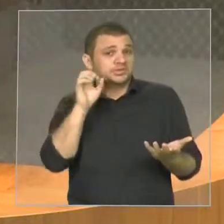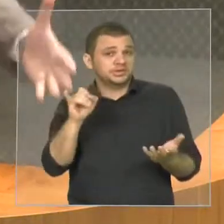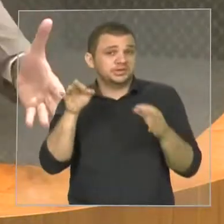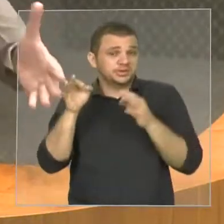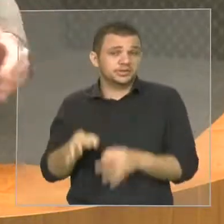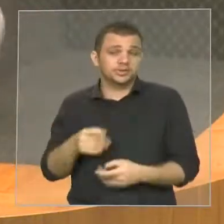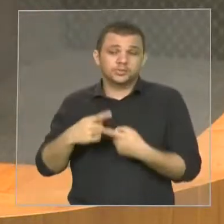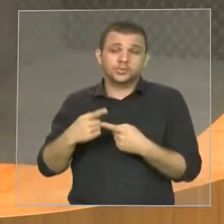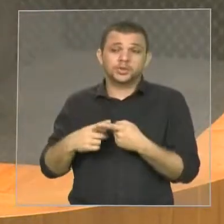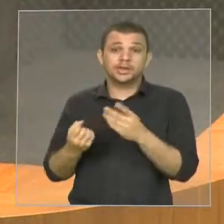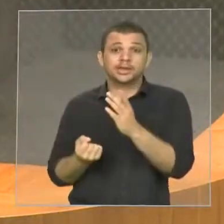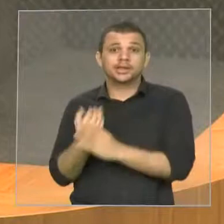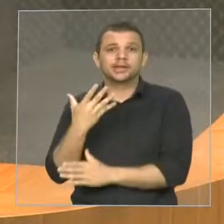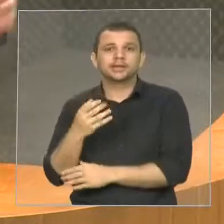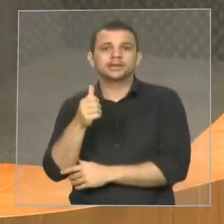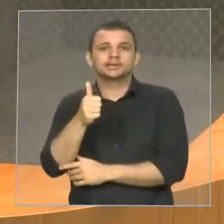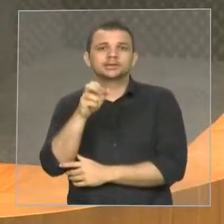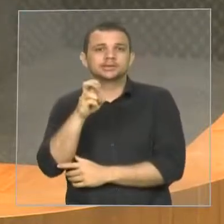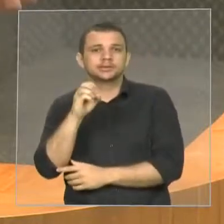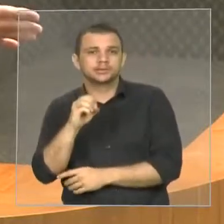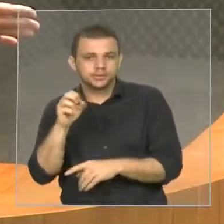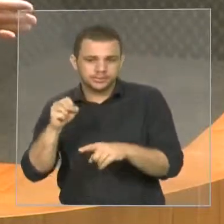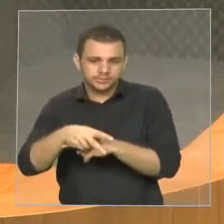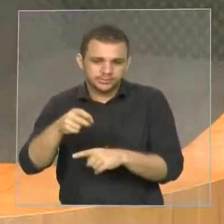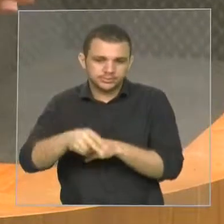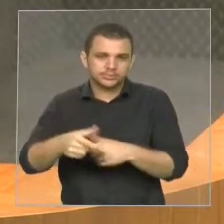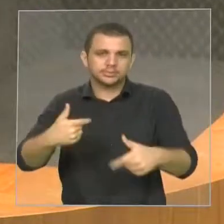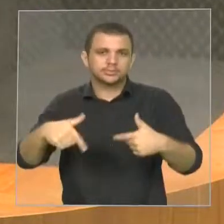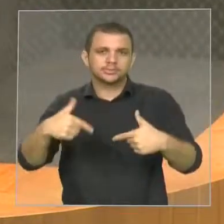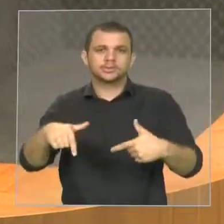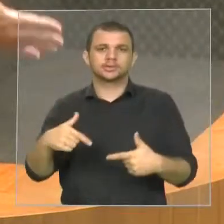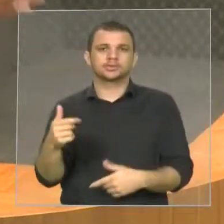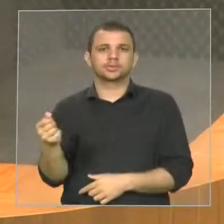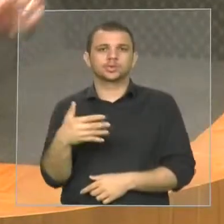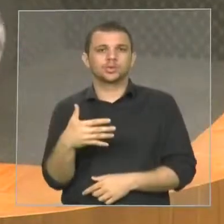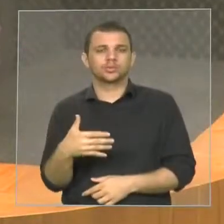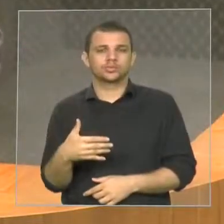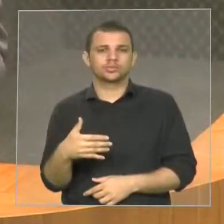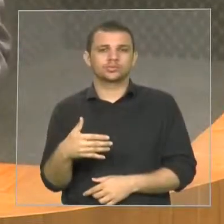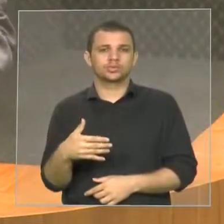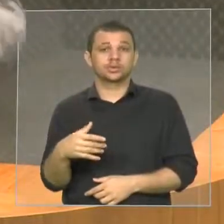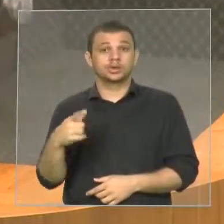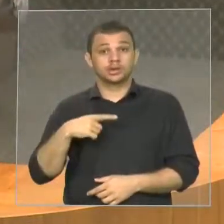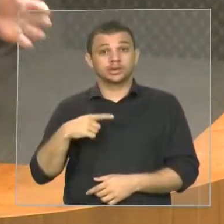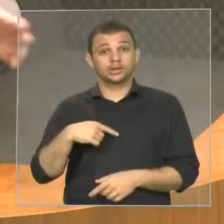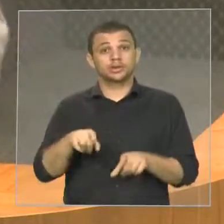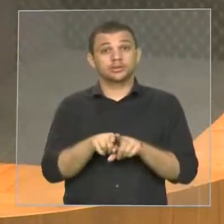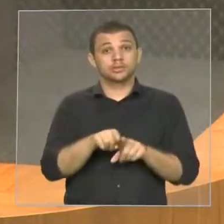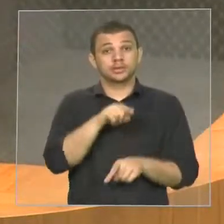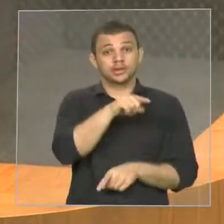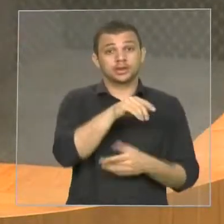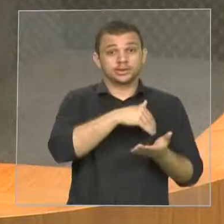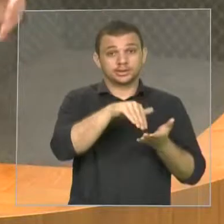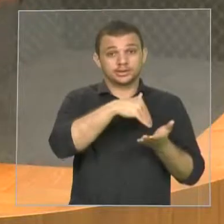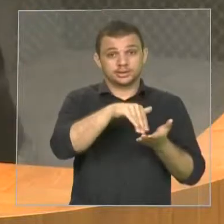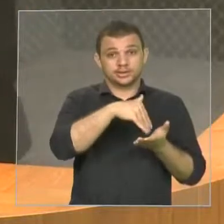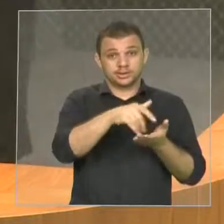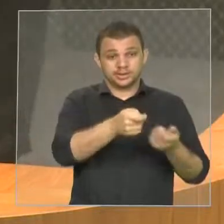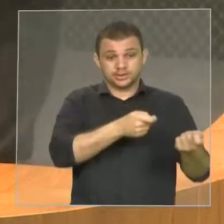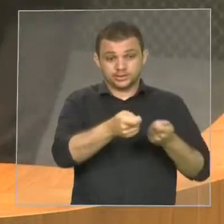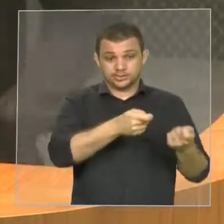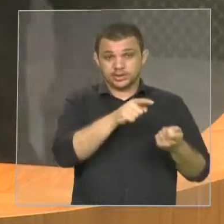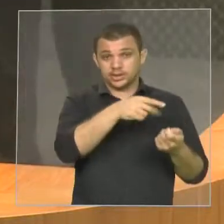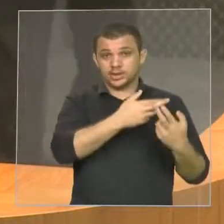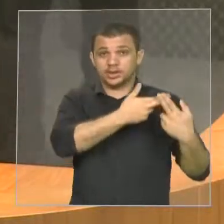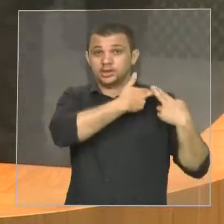toda uma estrutura de atividade e meio que hoje é absorvida pela Secretaria de Administração. A Secretaria de Administração, que no meu entendimento tem